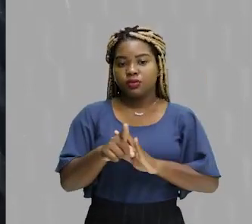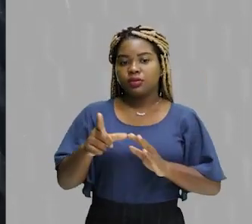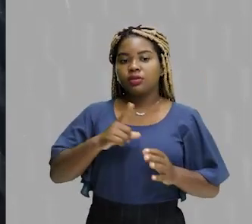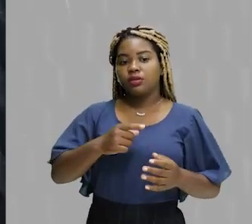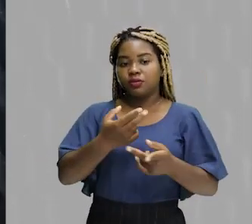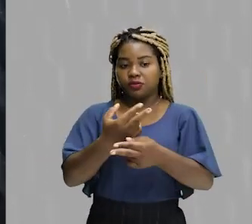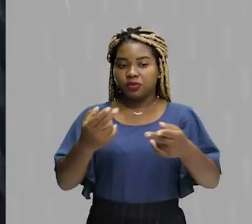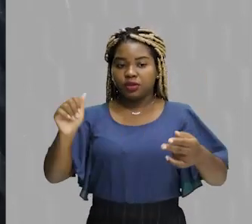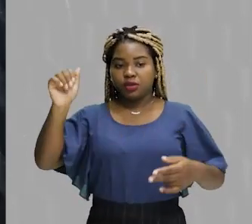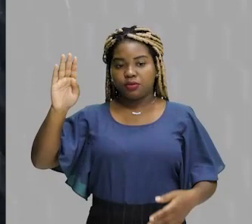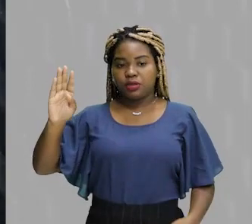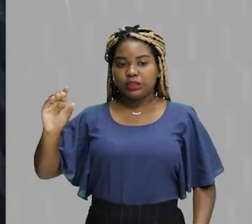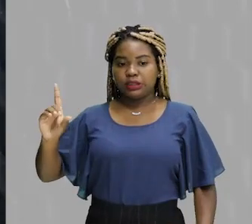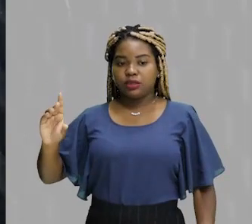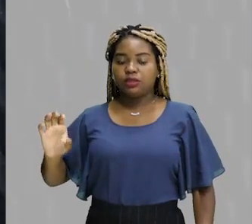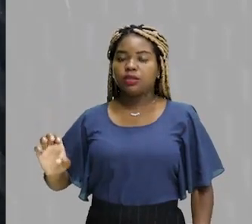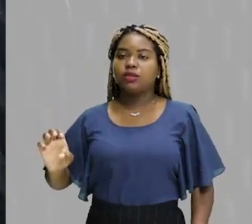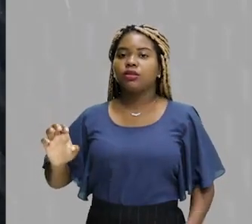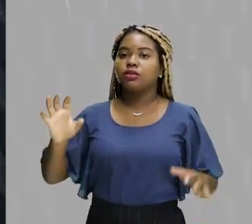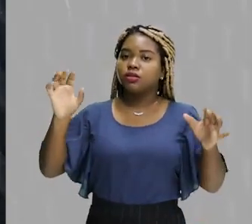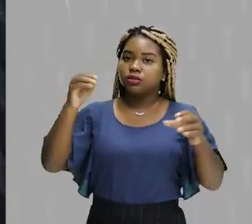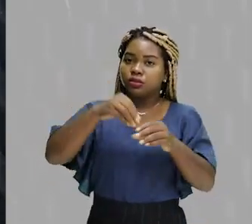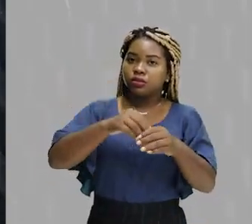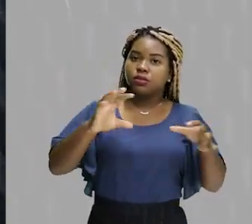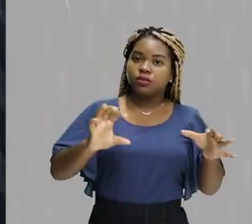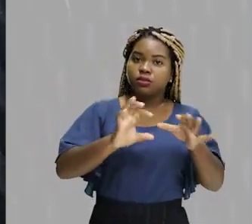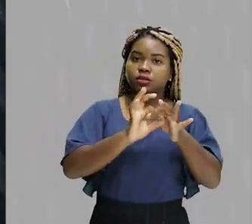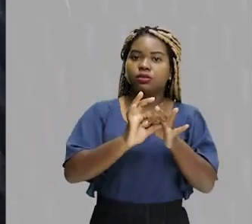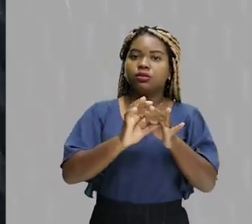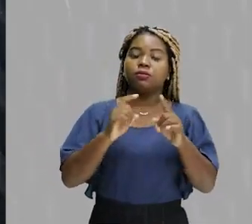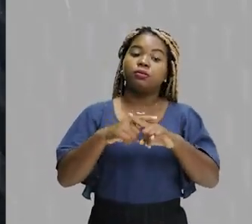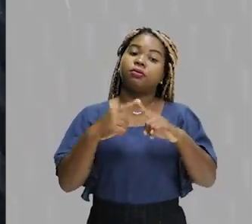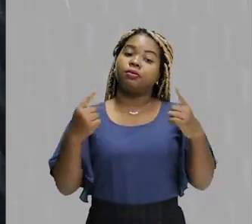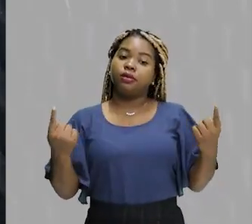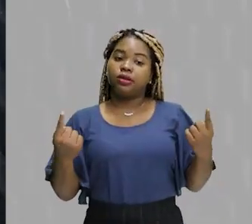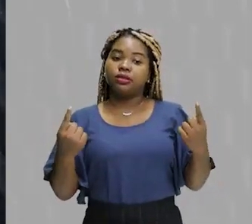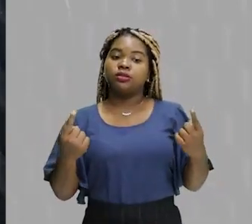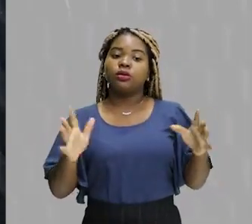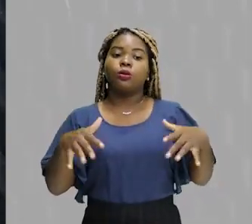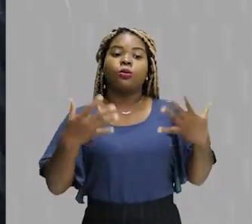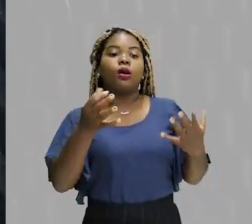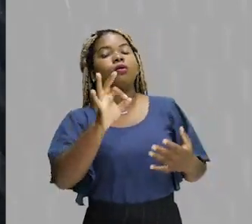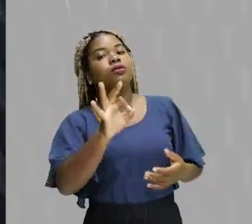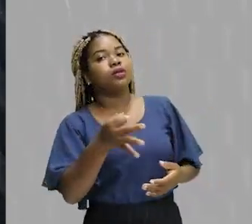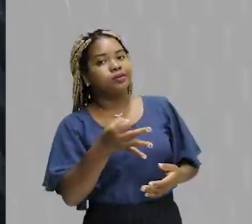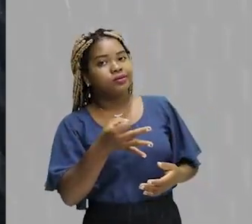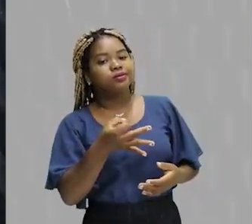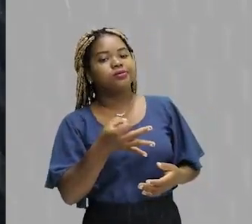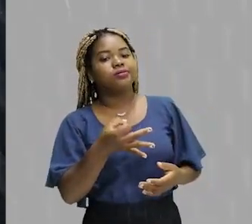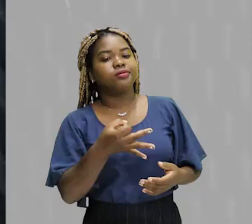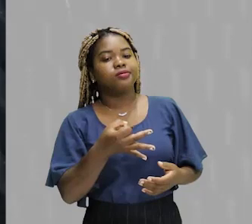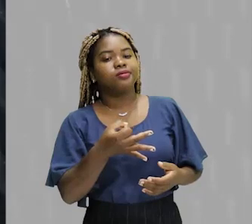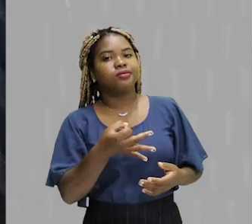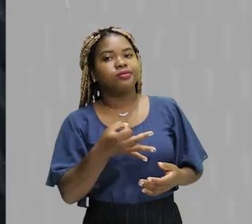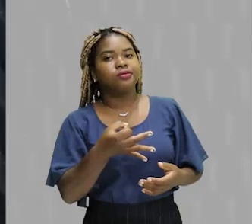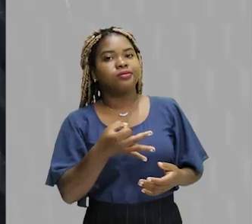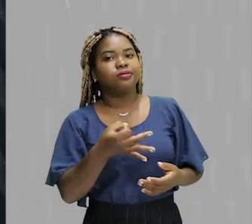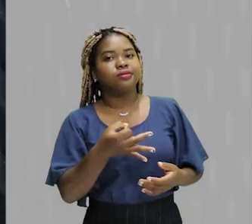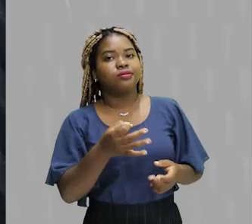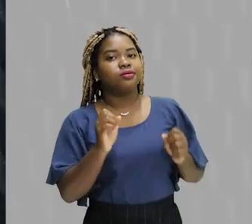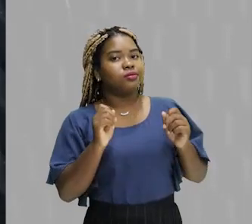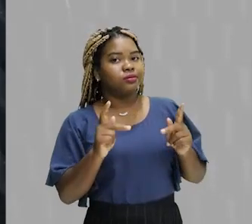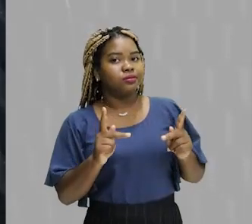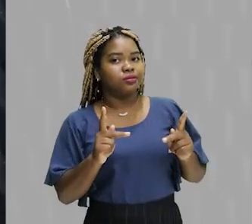várias alternativas que estão dentro do contexto, só nos resta pelo bom senso marcar aquela que está. É uma questão de bom senso.